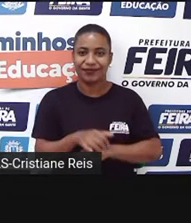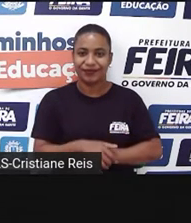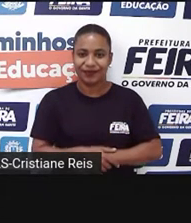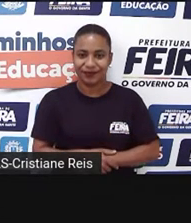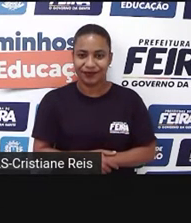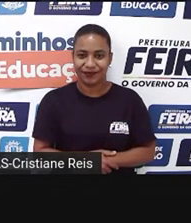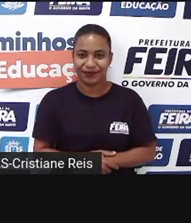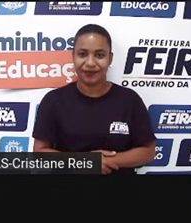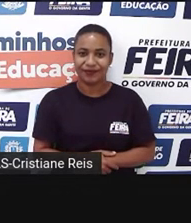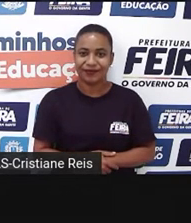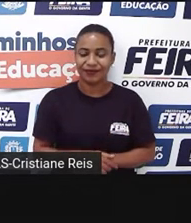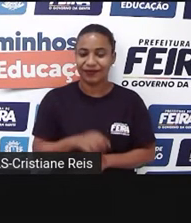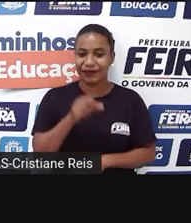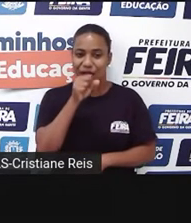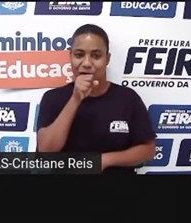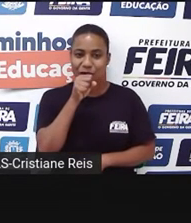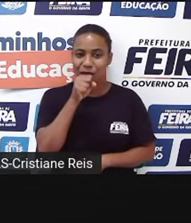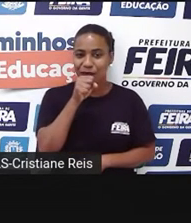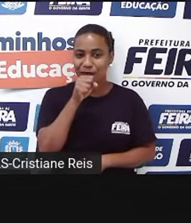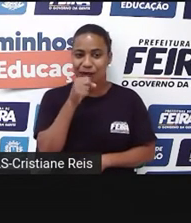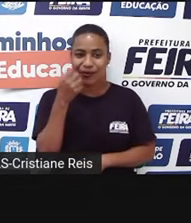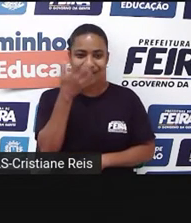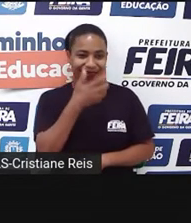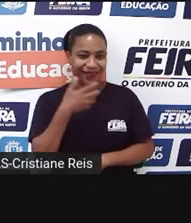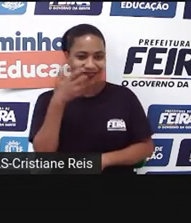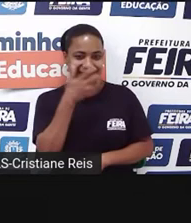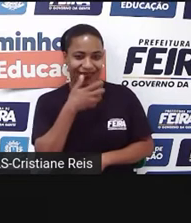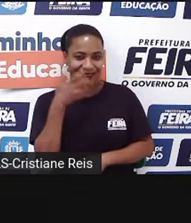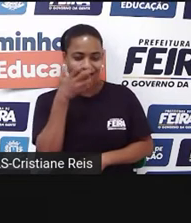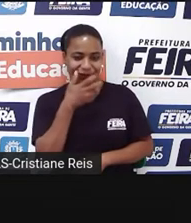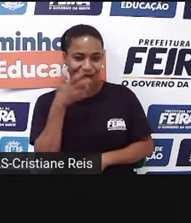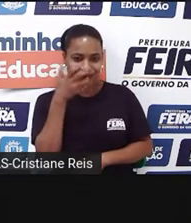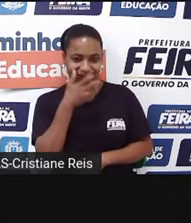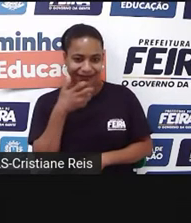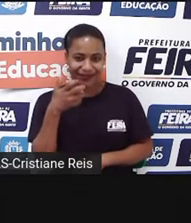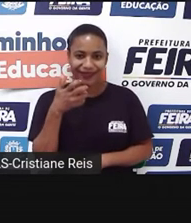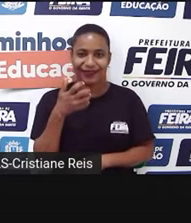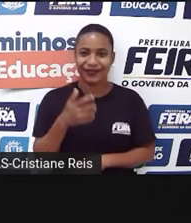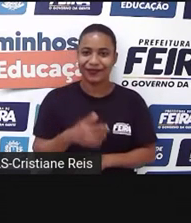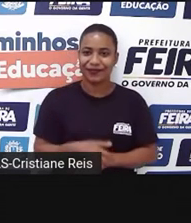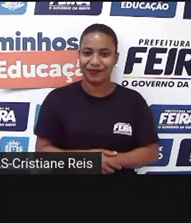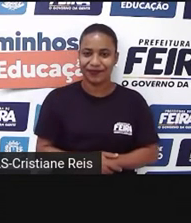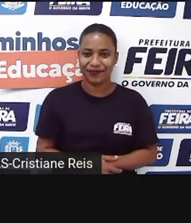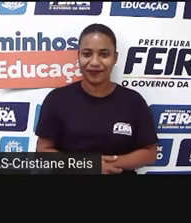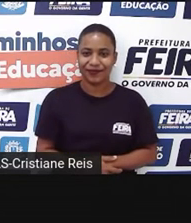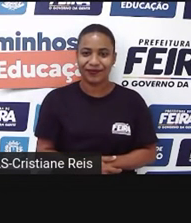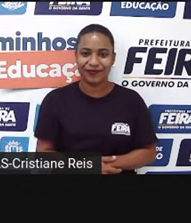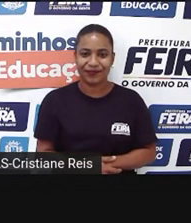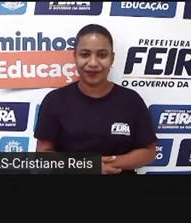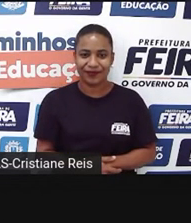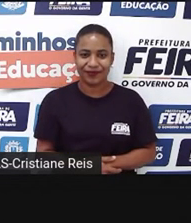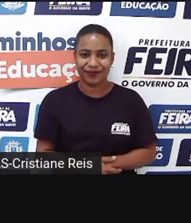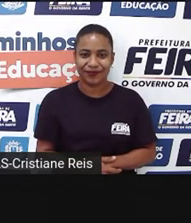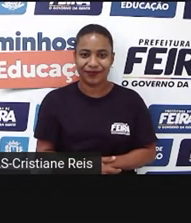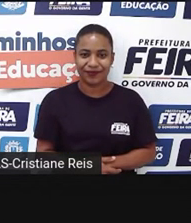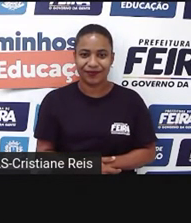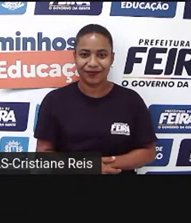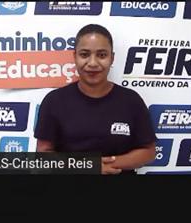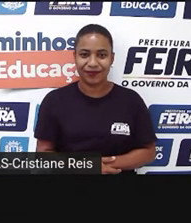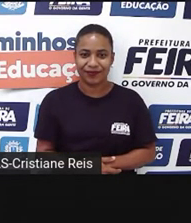singer, cantor. Aqui nós temos uma cantora, não é? Singer pode ser cantor ou cantora.